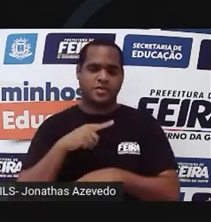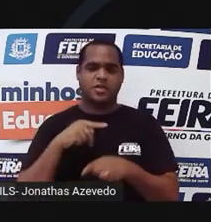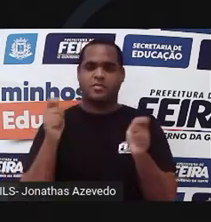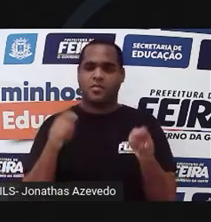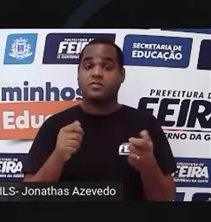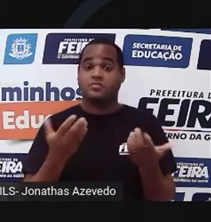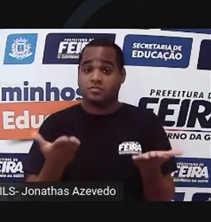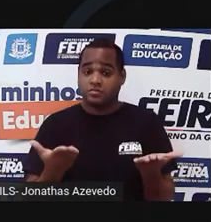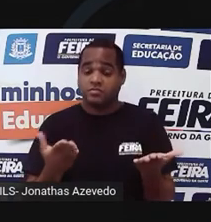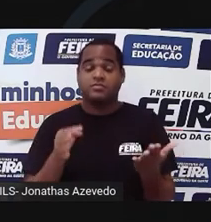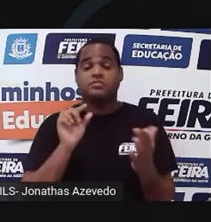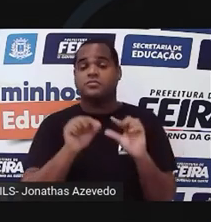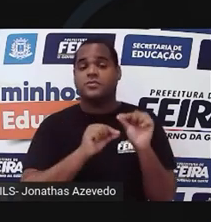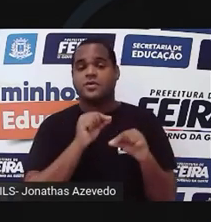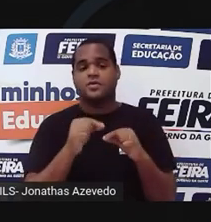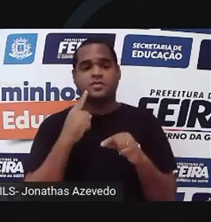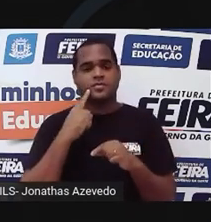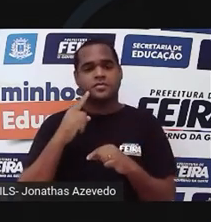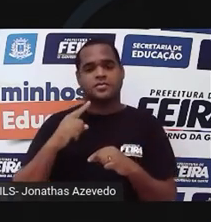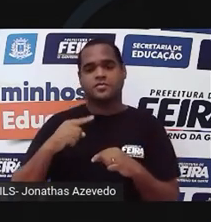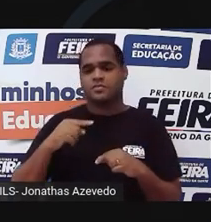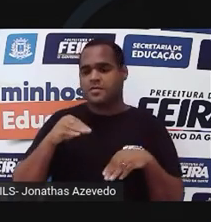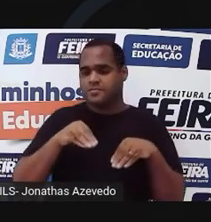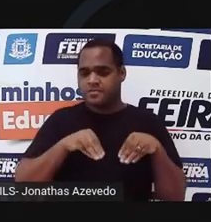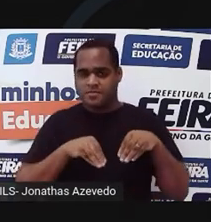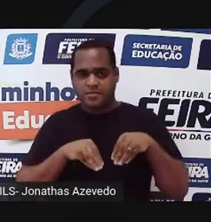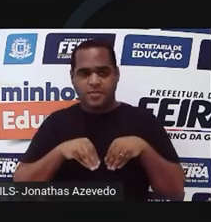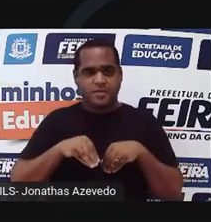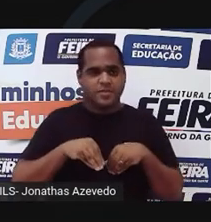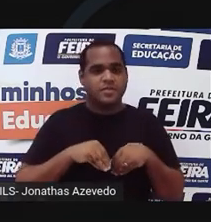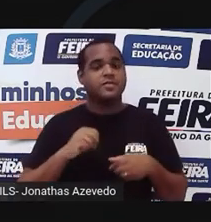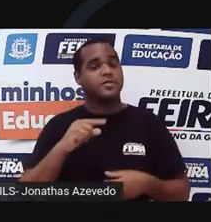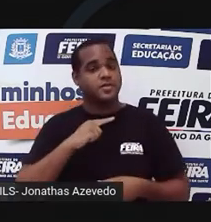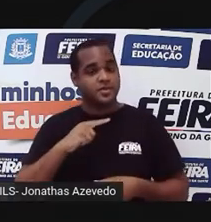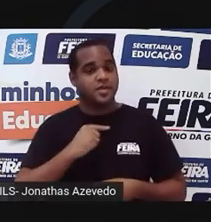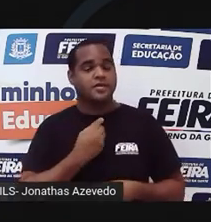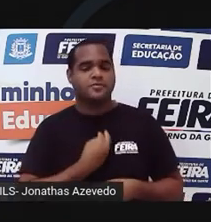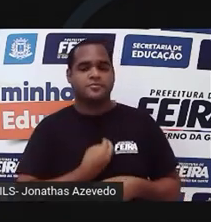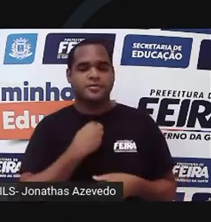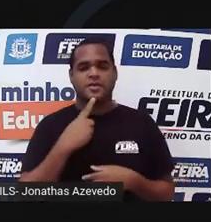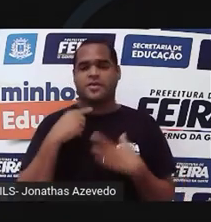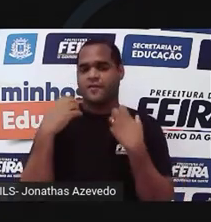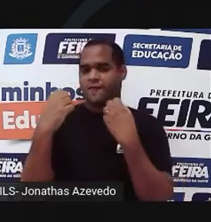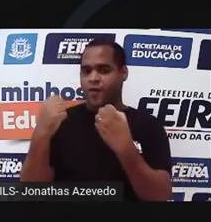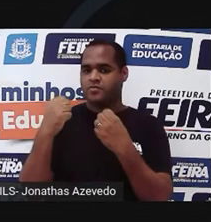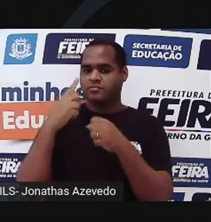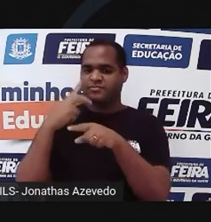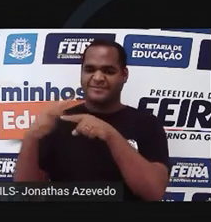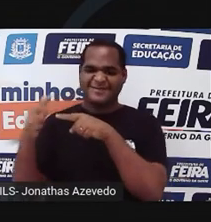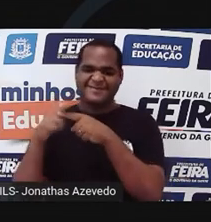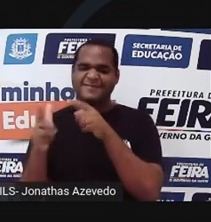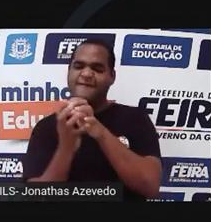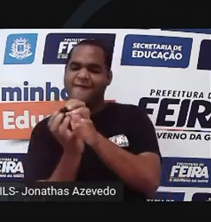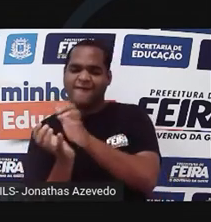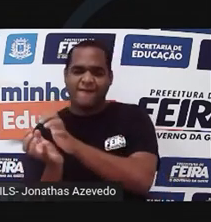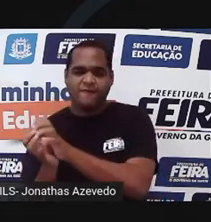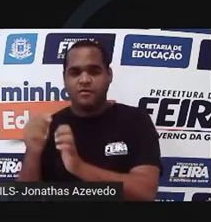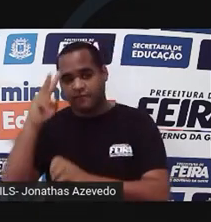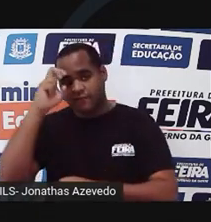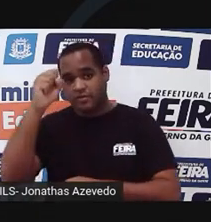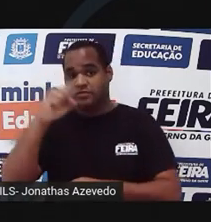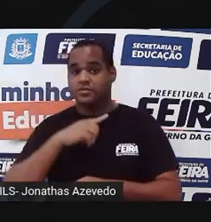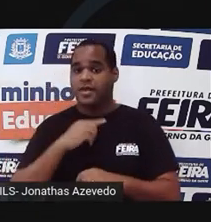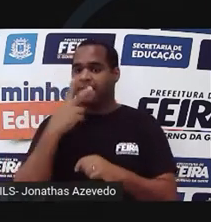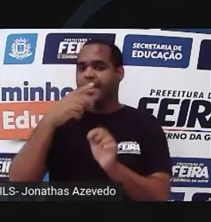Se fosse assim, os dinossauros tinham que estar aí, correto? Afinal, os dinossauros eram mais fortes do que crocodilos. E há um fortíssimo